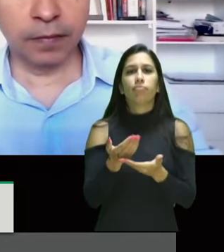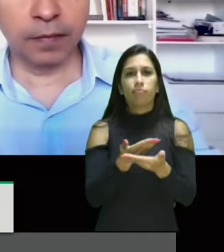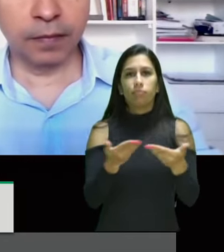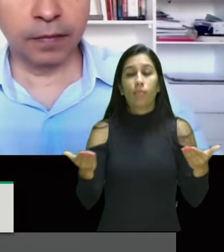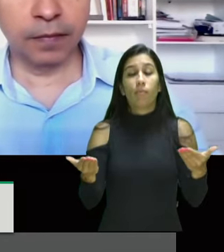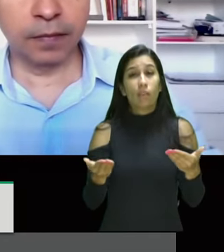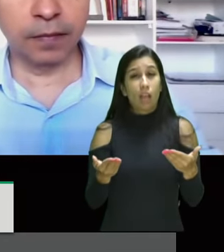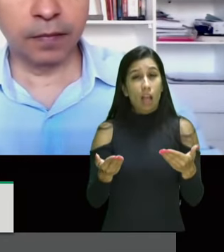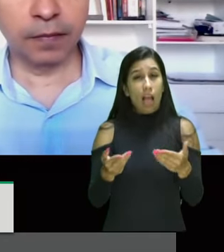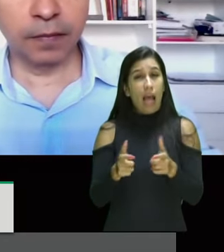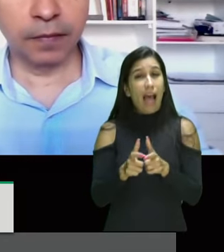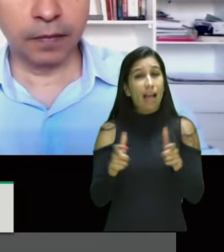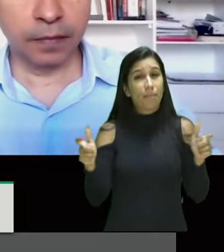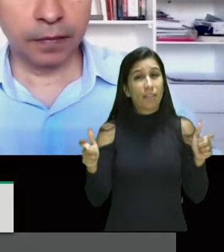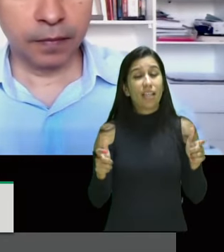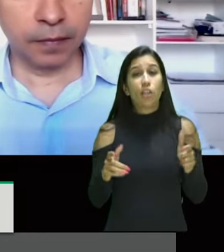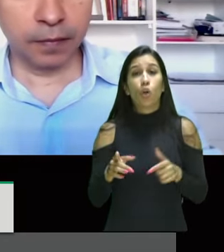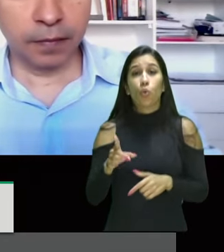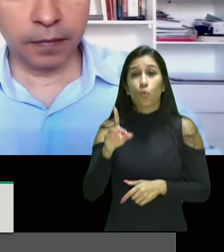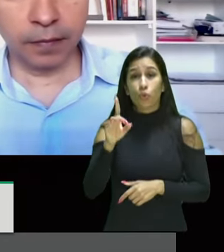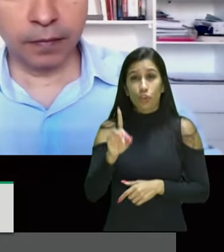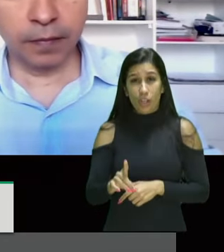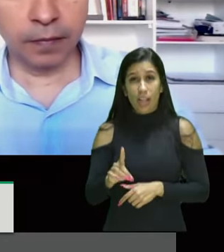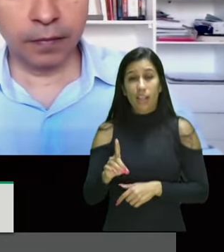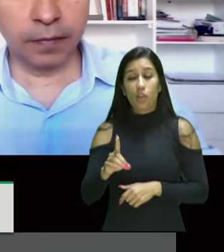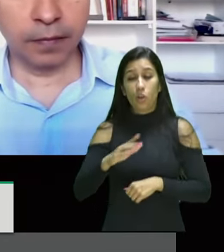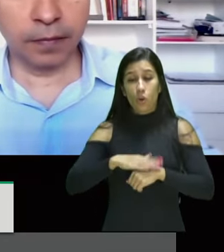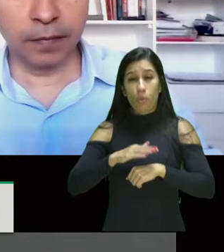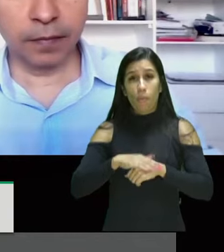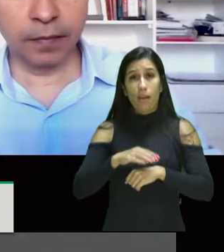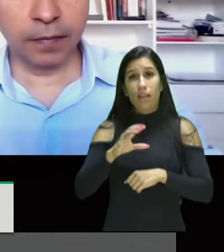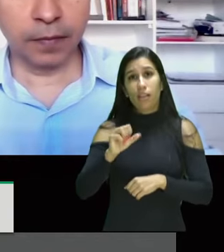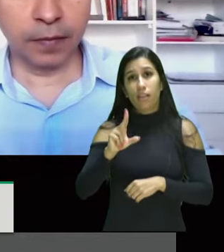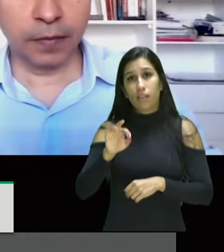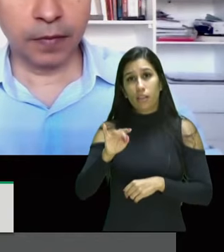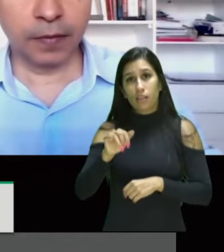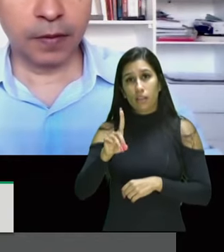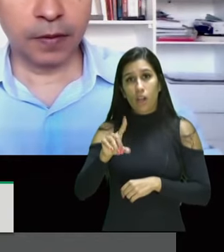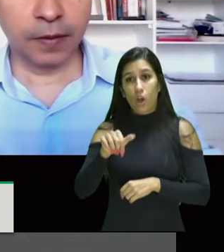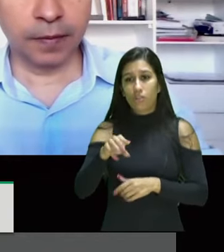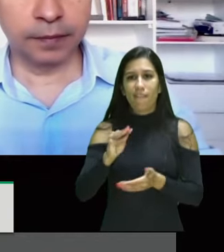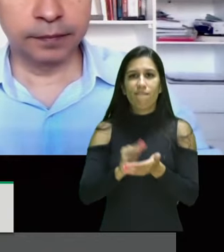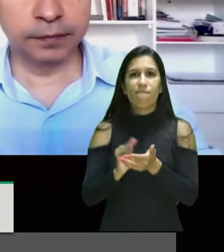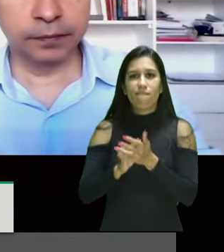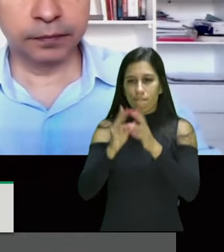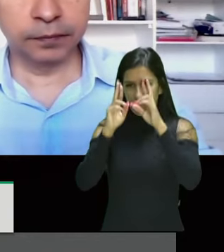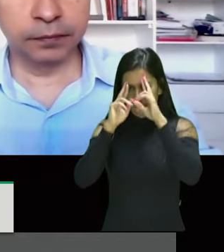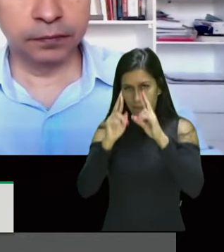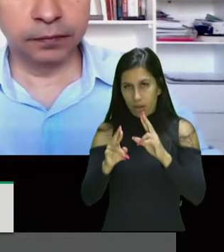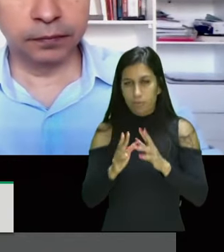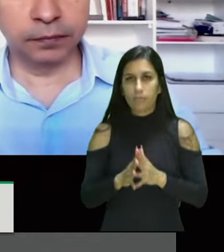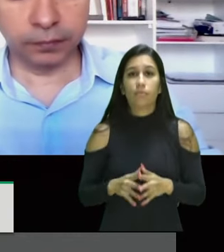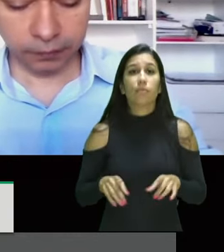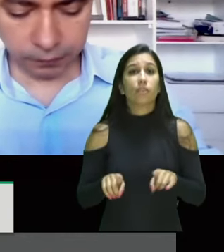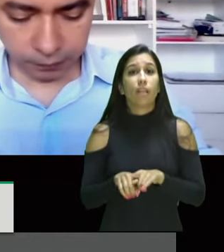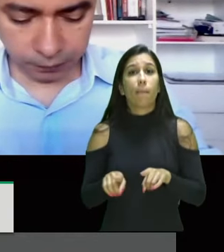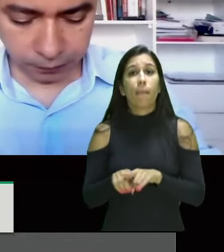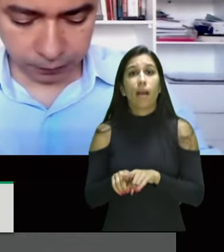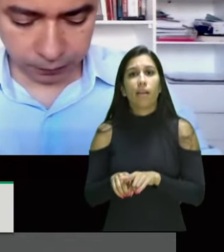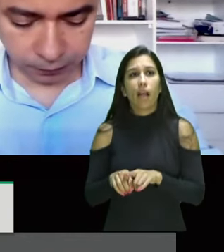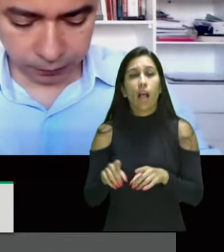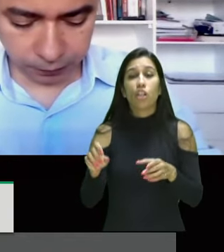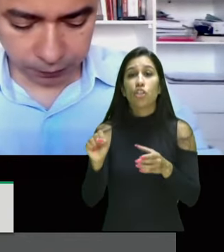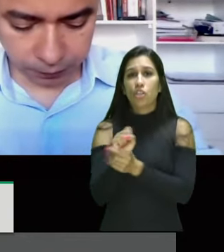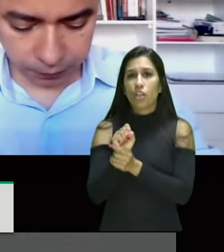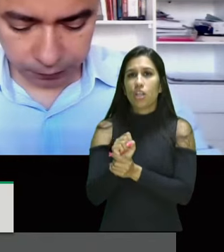muitas vezes com o direito da audiência de custódia não sendo respeitado e a instituição de exigência de defesa dos direitos